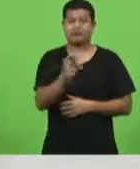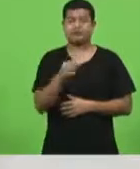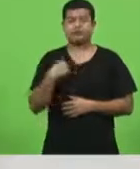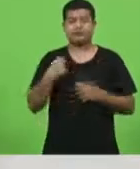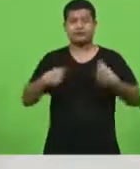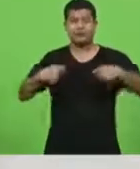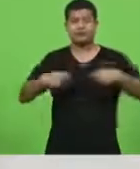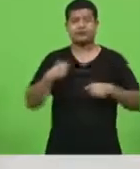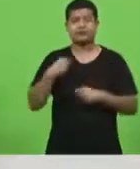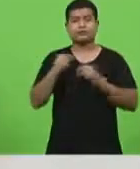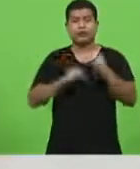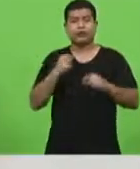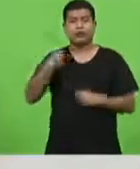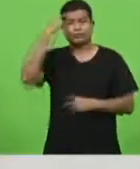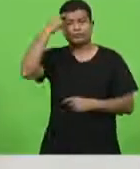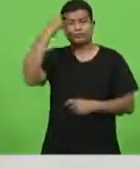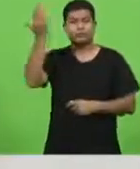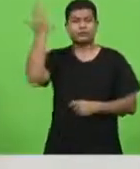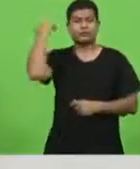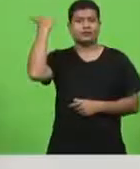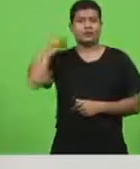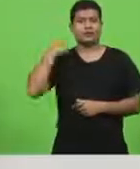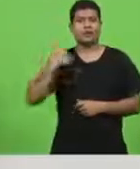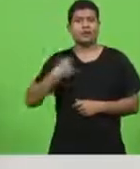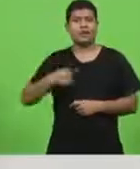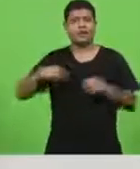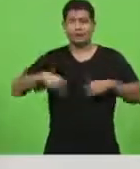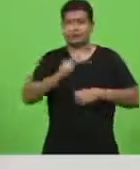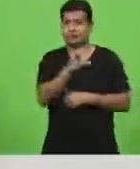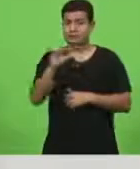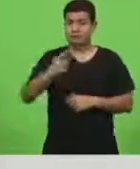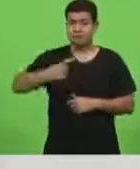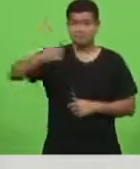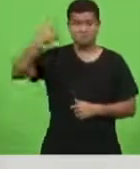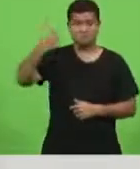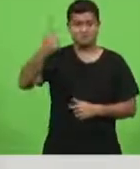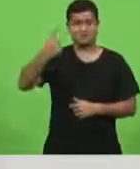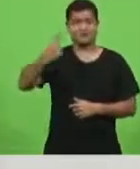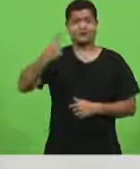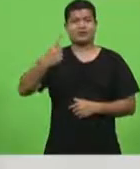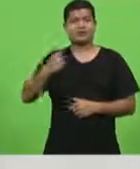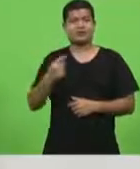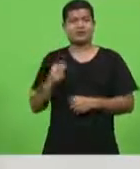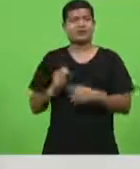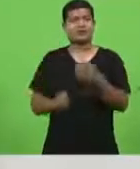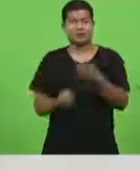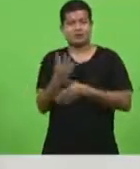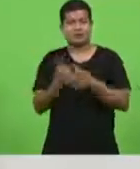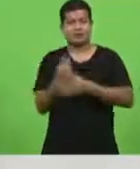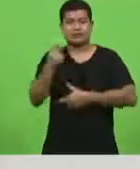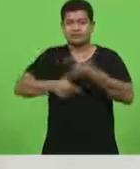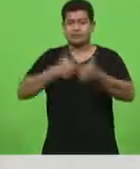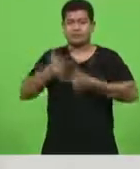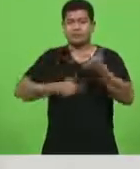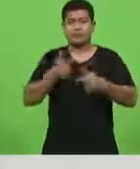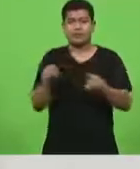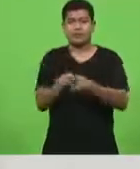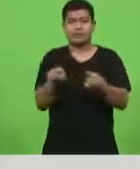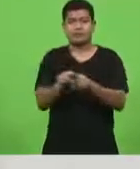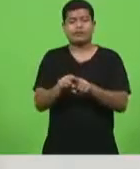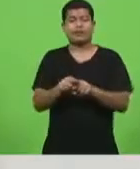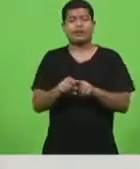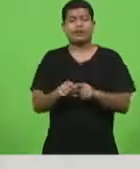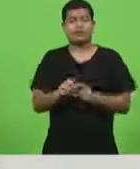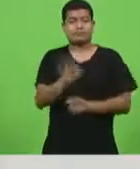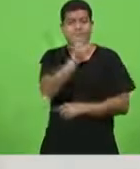que Santa Catarina é o primeiro estado é o número um em geração de emprego e em taxa de desemprego a nível